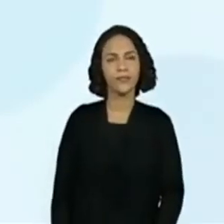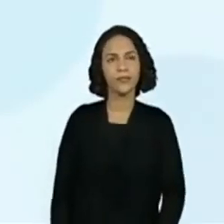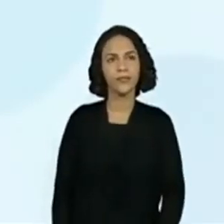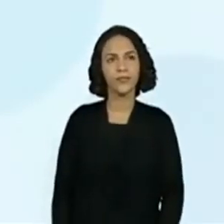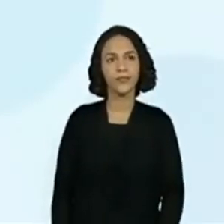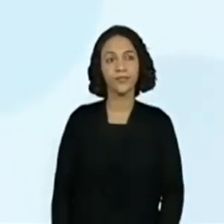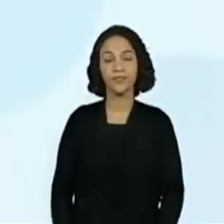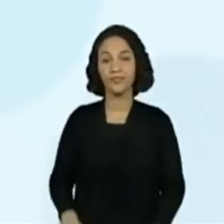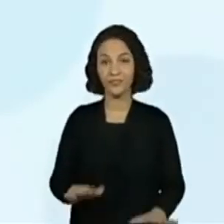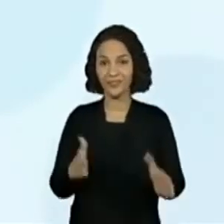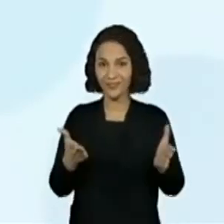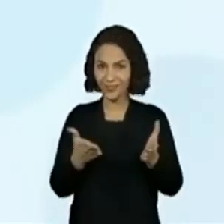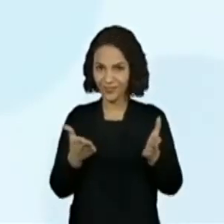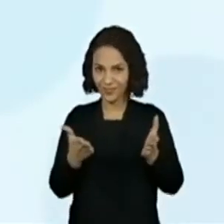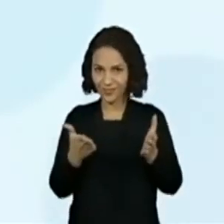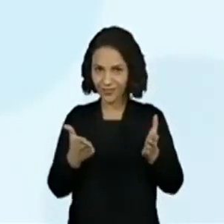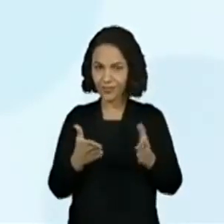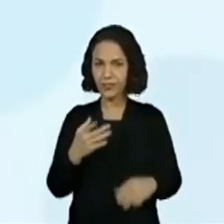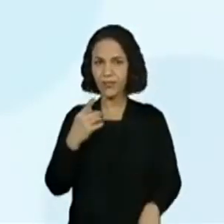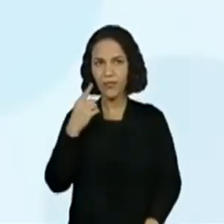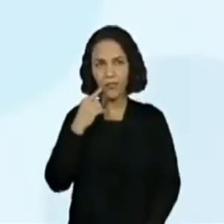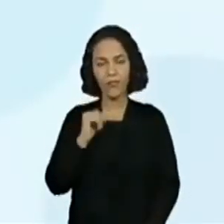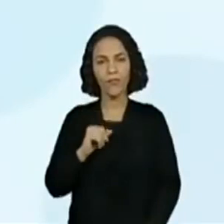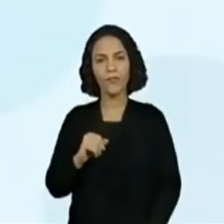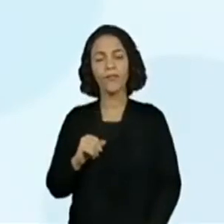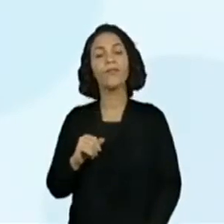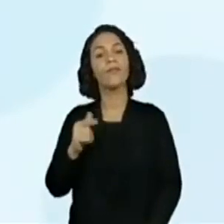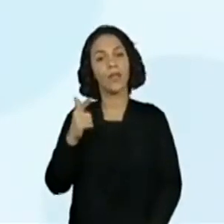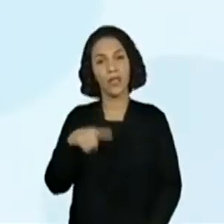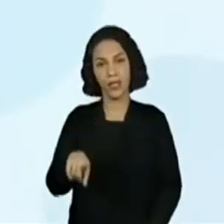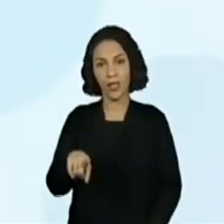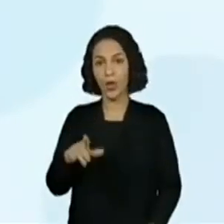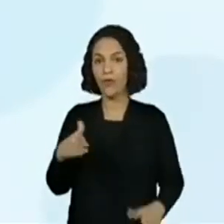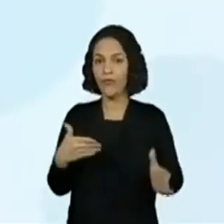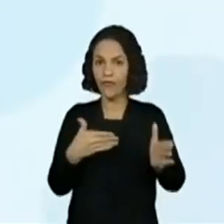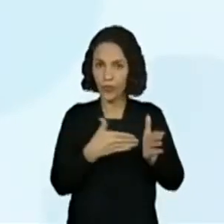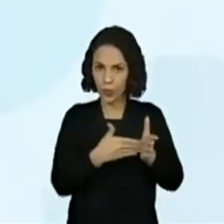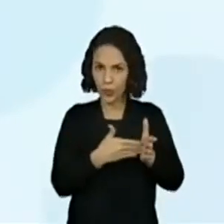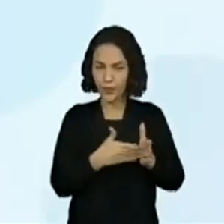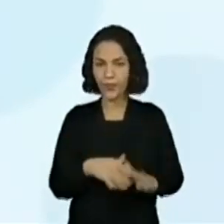Agora a gente precisa escrever do. Fundo. A gente já escreveu do.